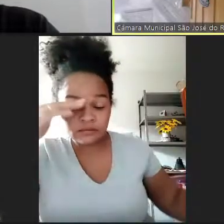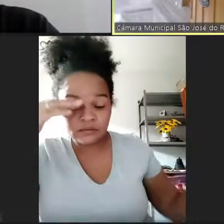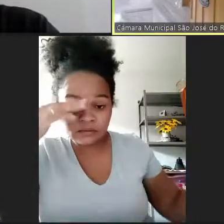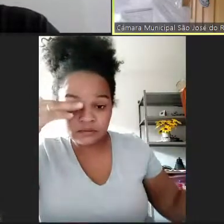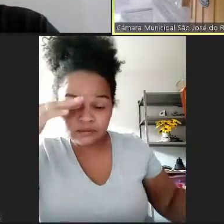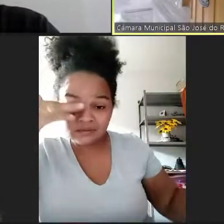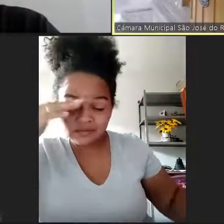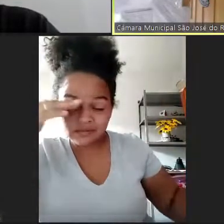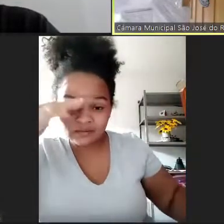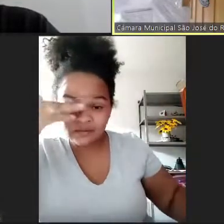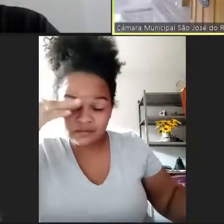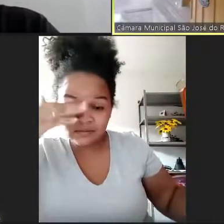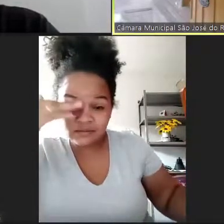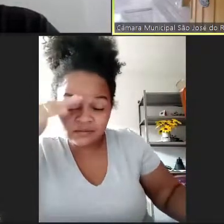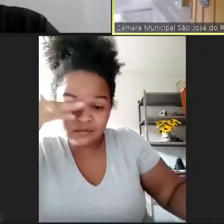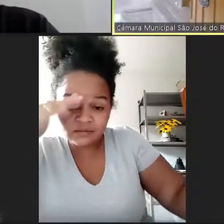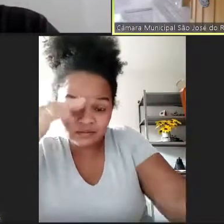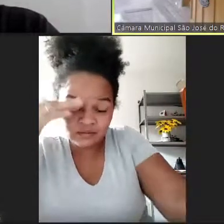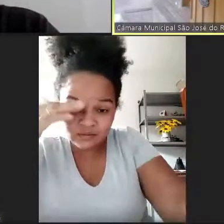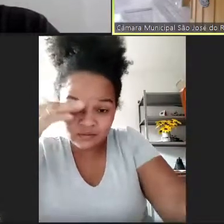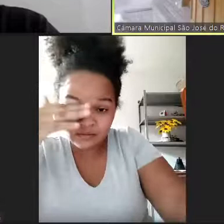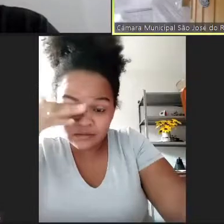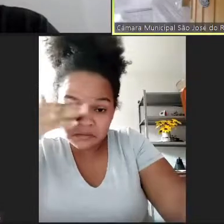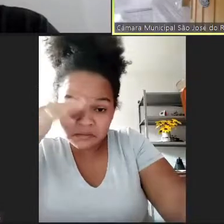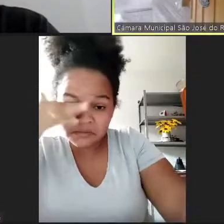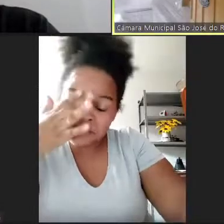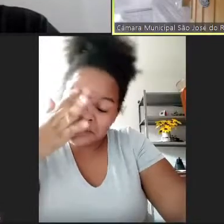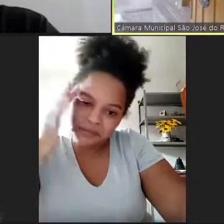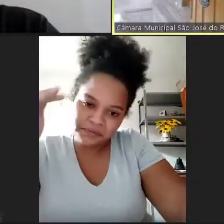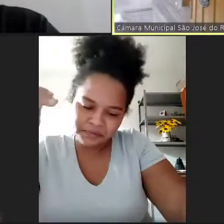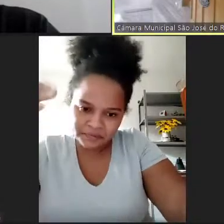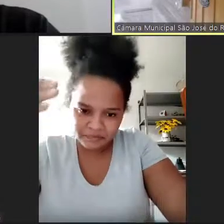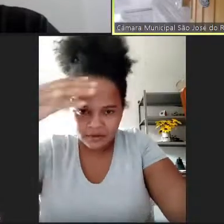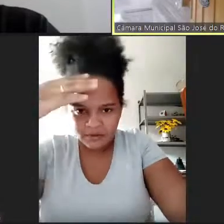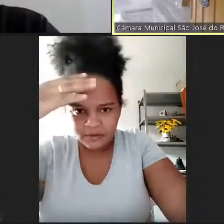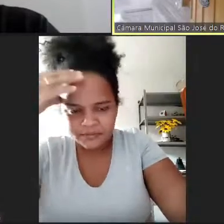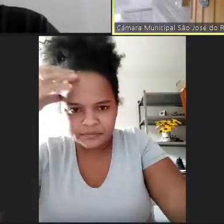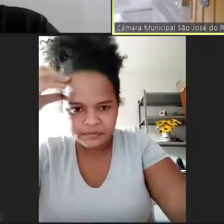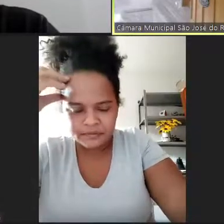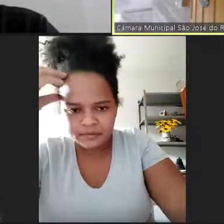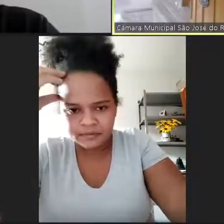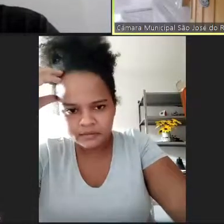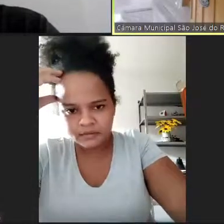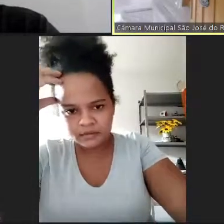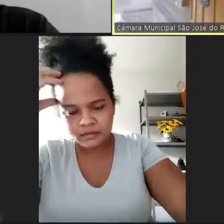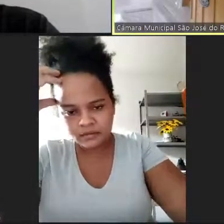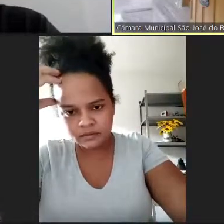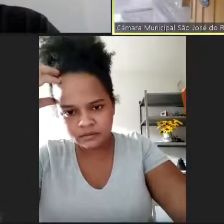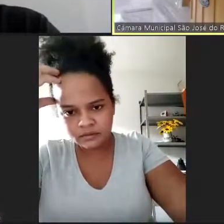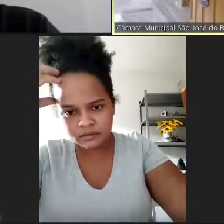Então, assim, nós tivemos uma conversa muito boa, imagino que a gente, dentro de 30 dias, deva ter outra, e aí nós vamos chamar outros colegas também para